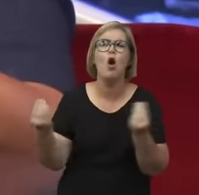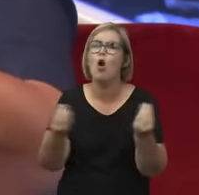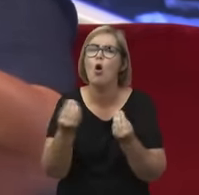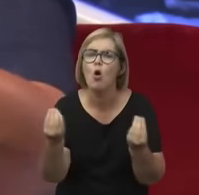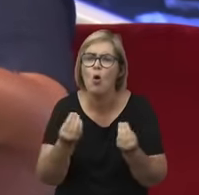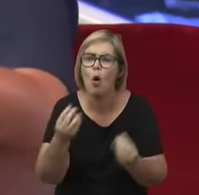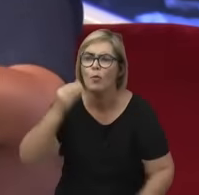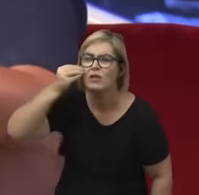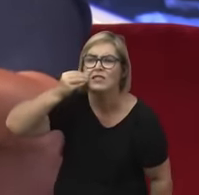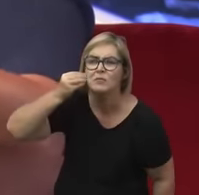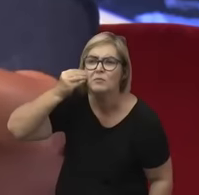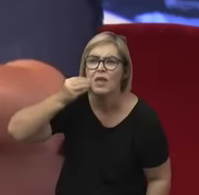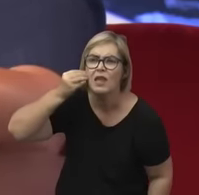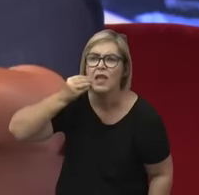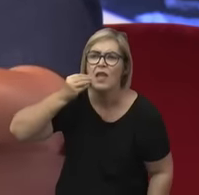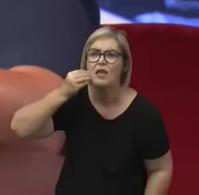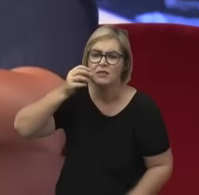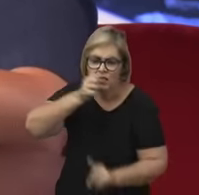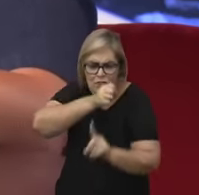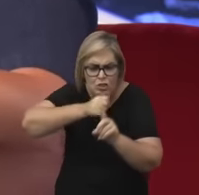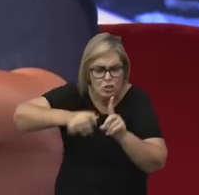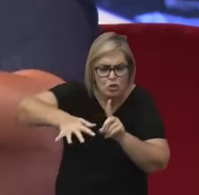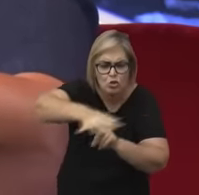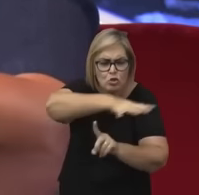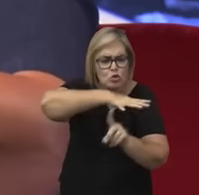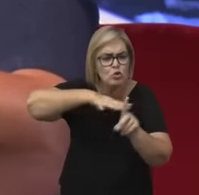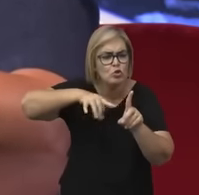experiência pública desse corpo?